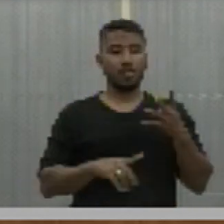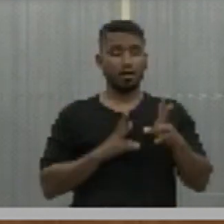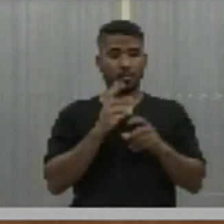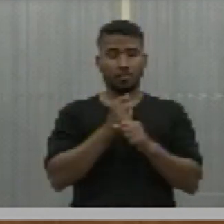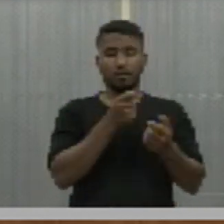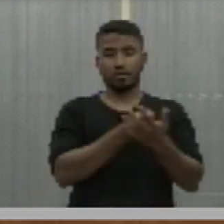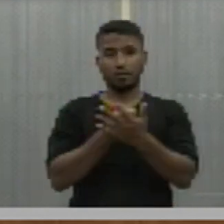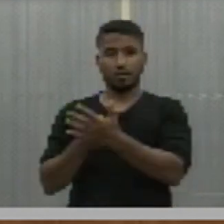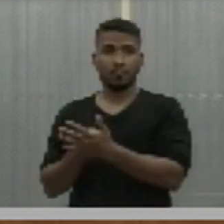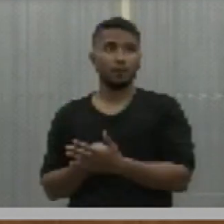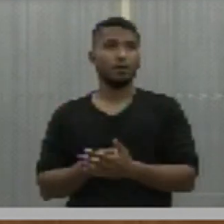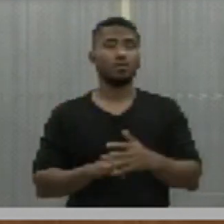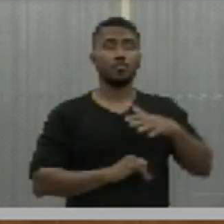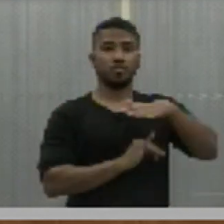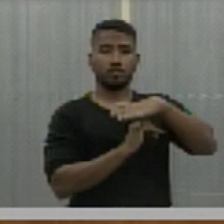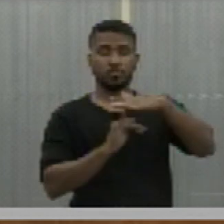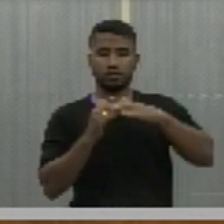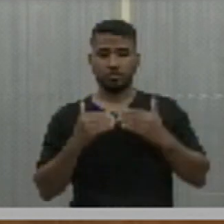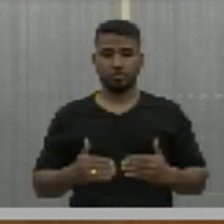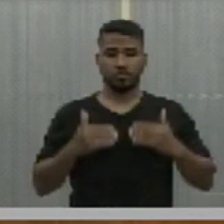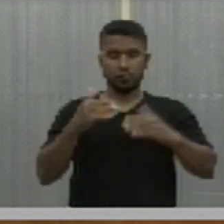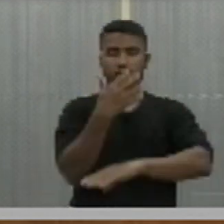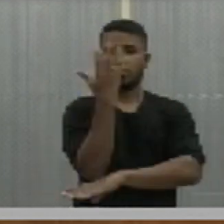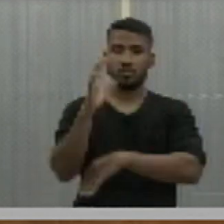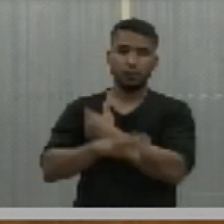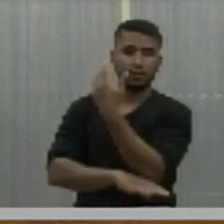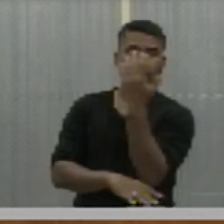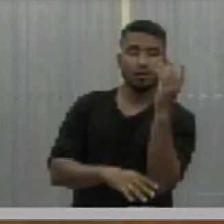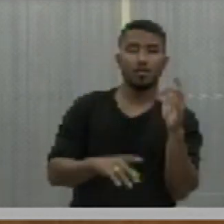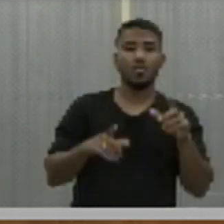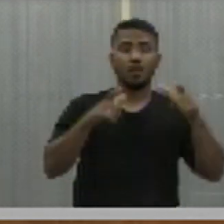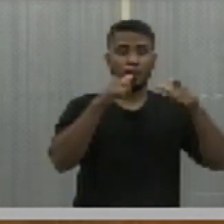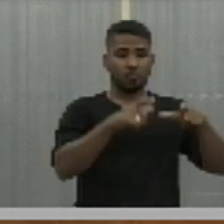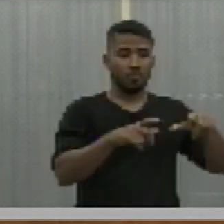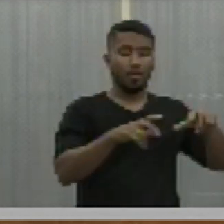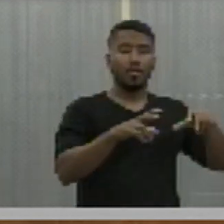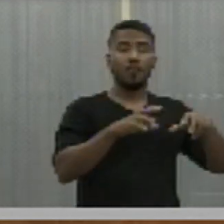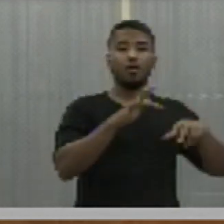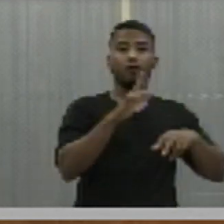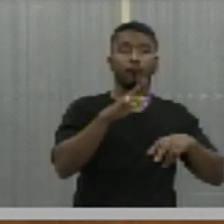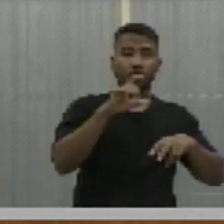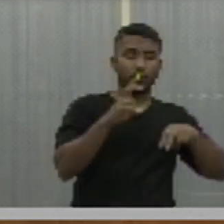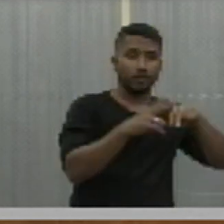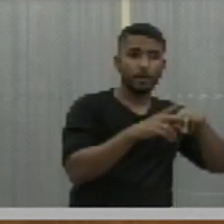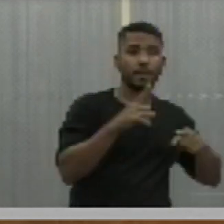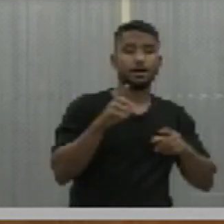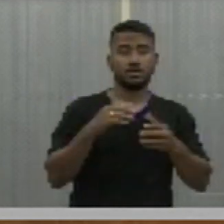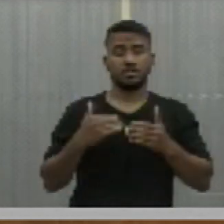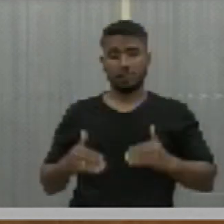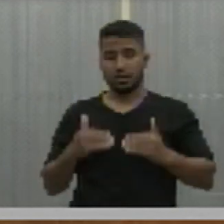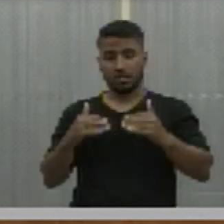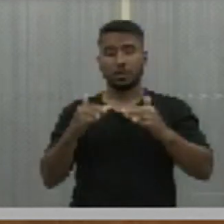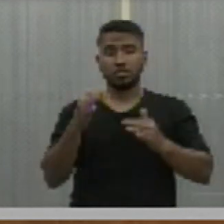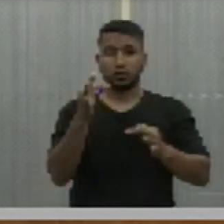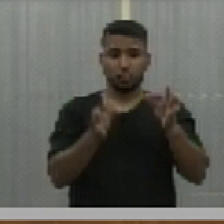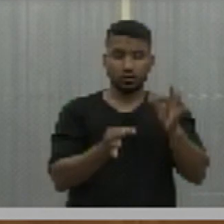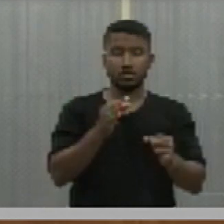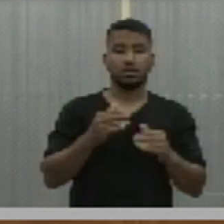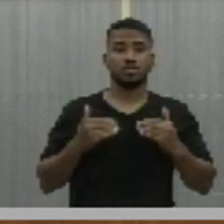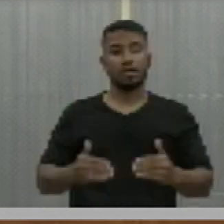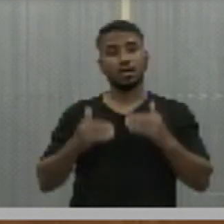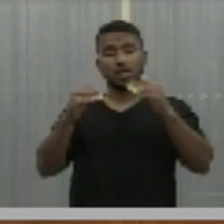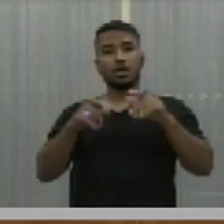instituições Secretaria do Meio Ambiente, Fundo Penitenciário do Estado do Piauí, Secretaria de Justiça do Piauí e Secretaria de Agricultura Familiar.